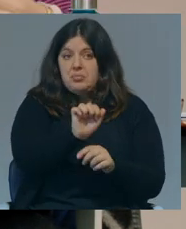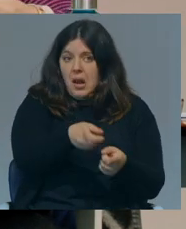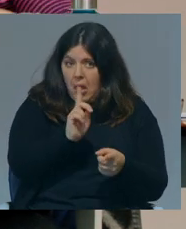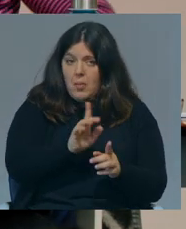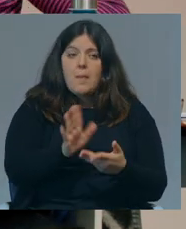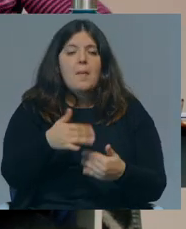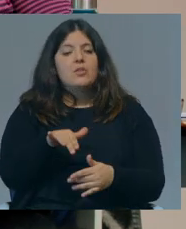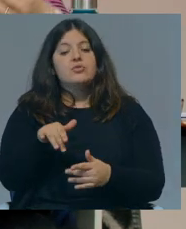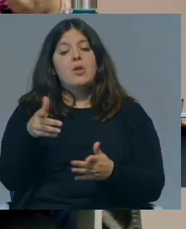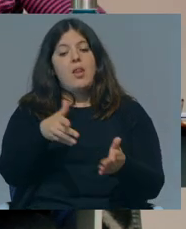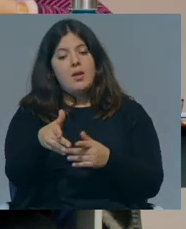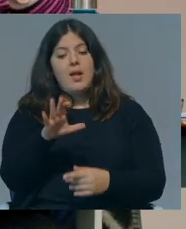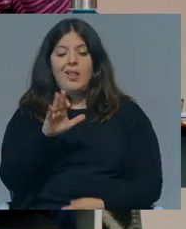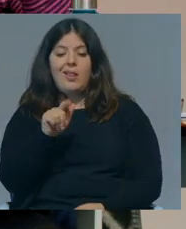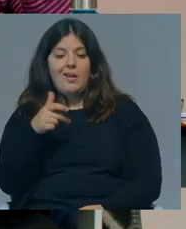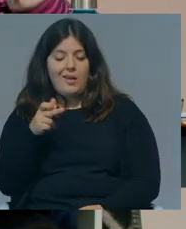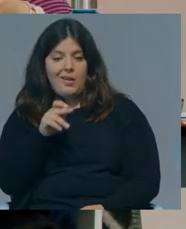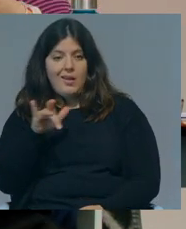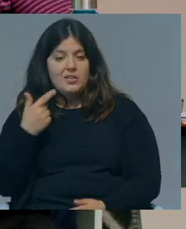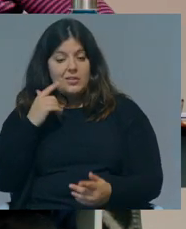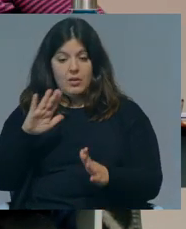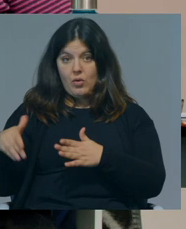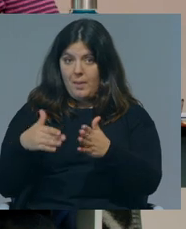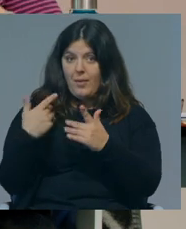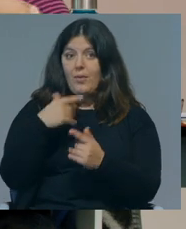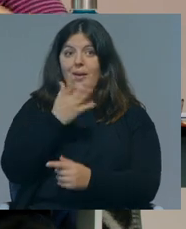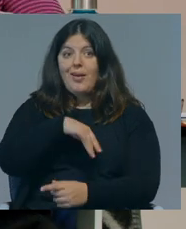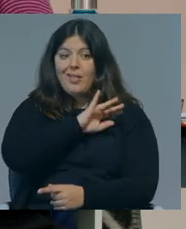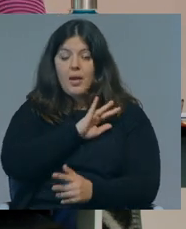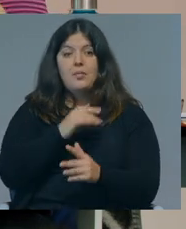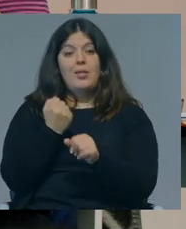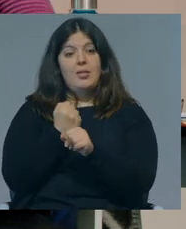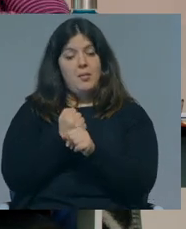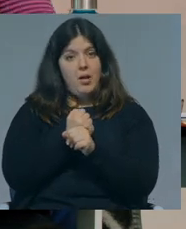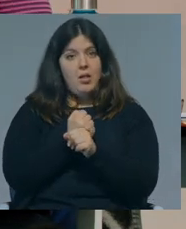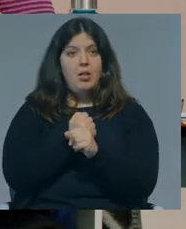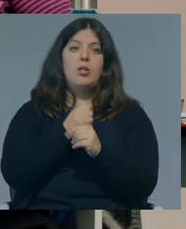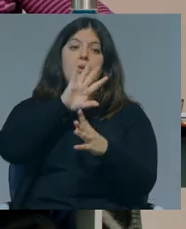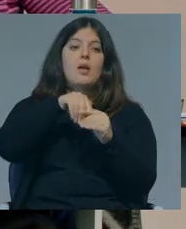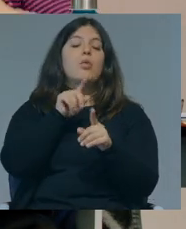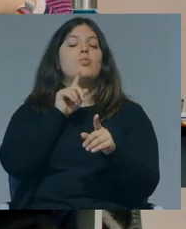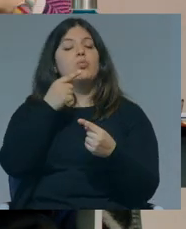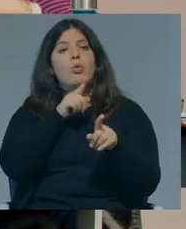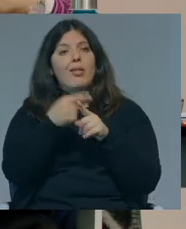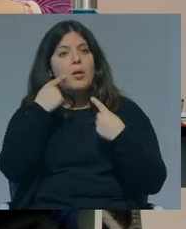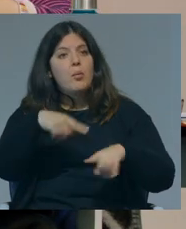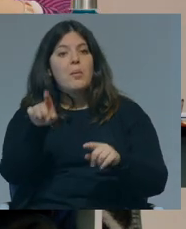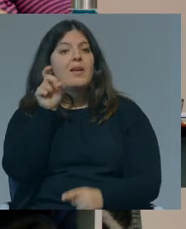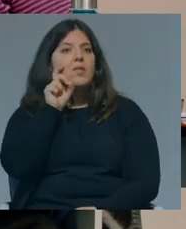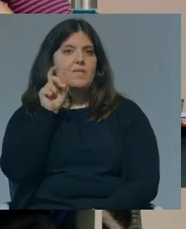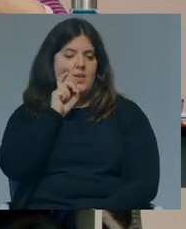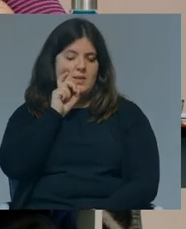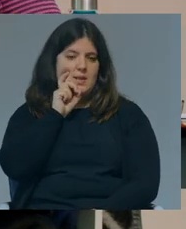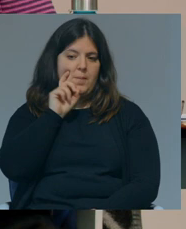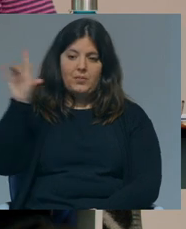No caso, a Helena Carreiras é uma mulher que tem uma carreira académica e de intervenção até ao nível das políticas públicas na defesa.